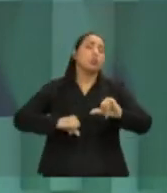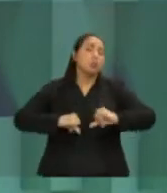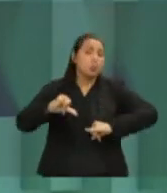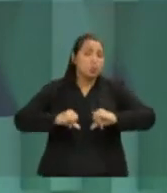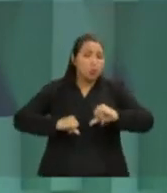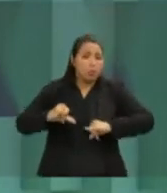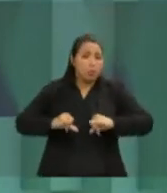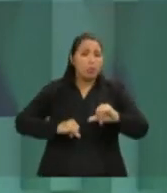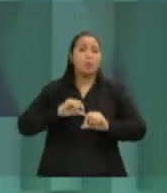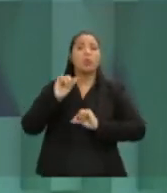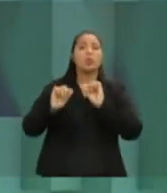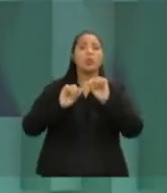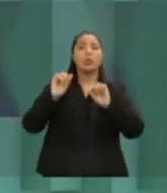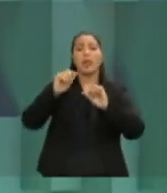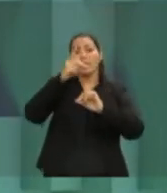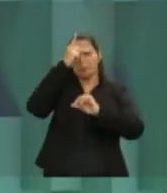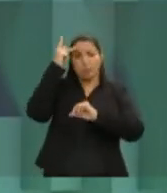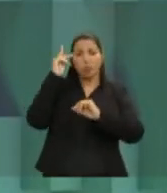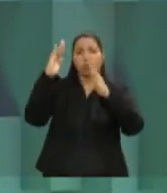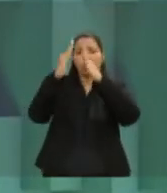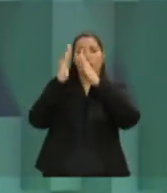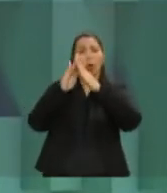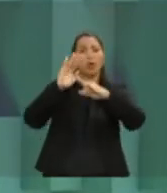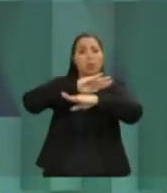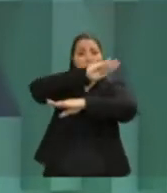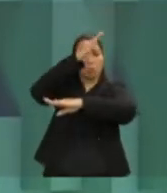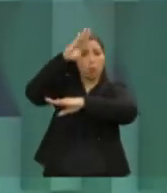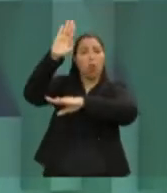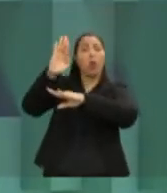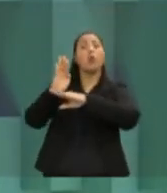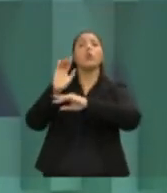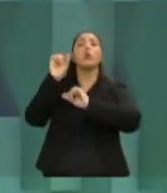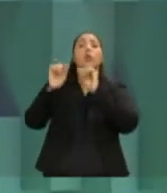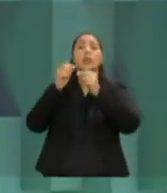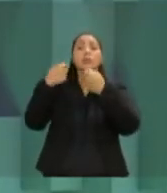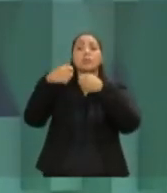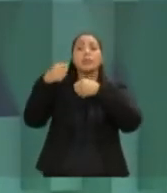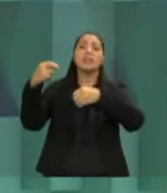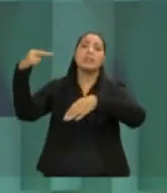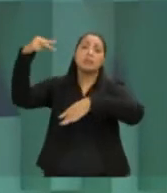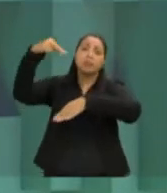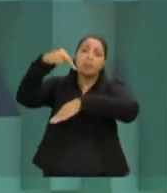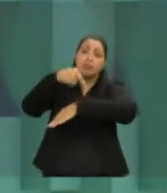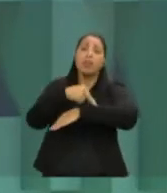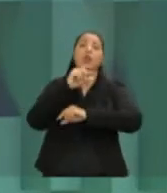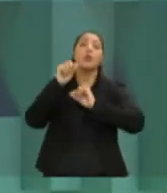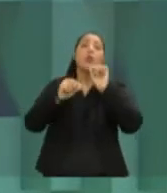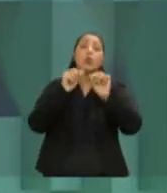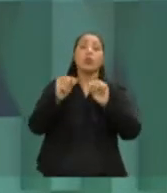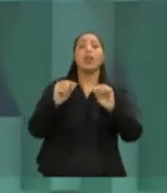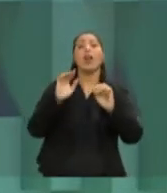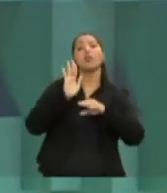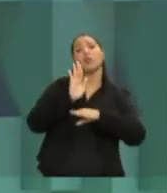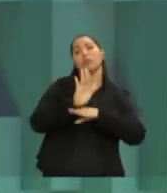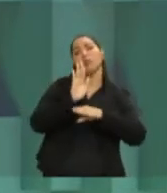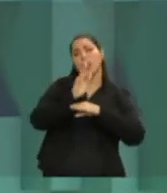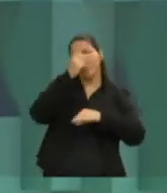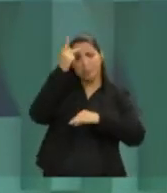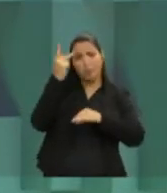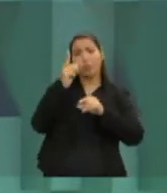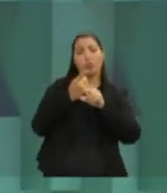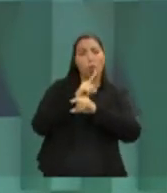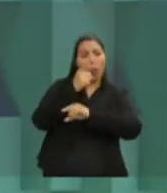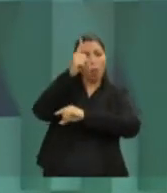trazer um filho na escola ou na unidade de saúde. Então, é muito importante você ajudar aqueles que estão mais distantes. A segunda questão,